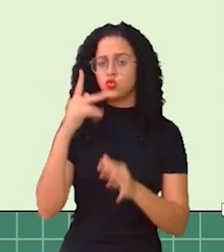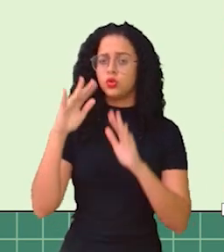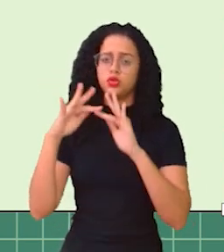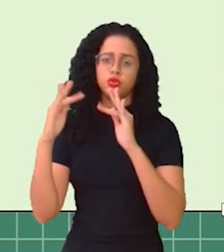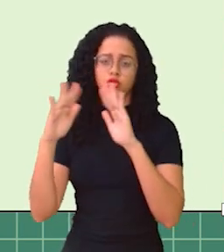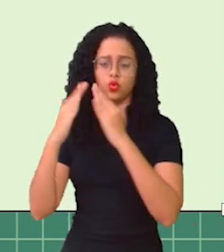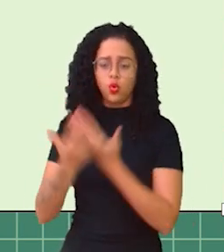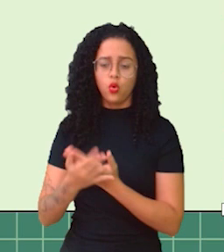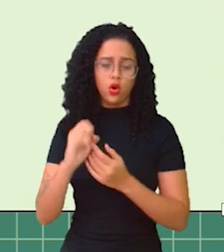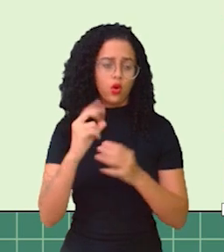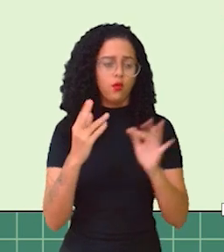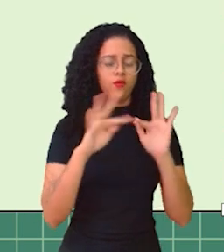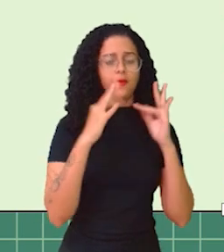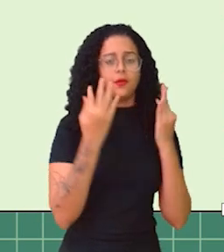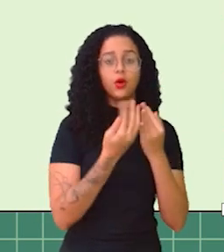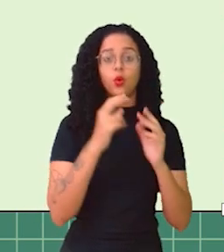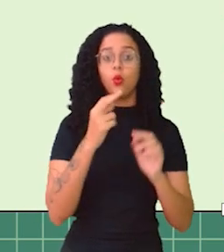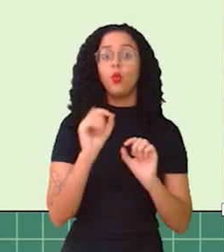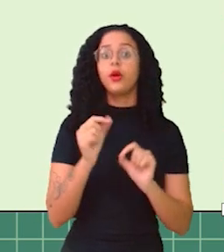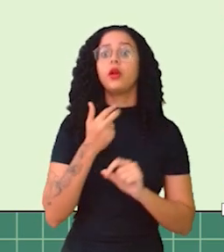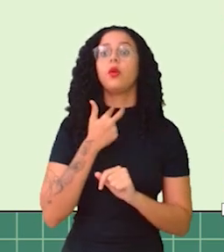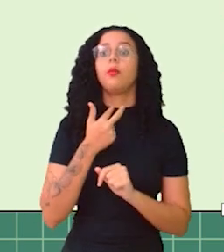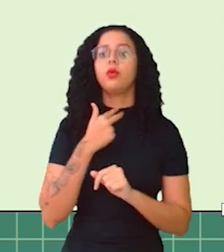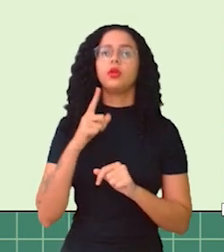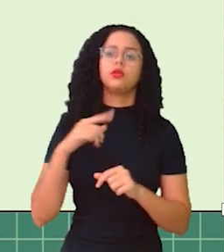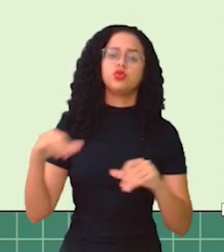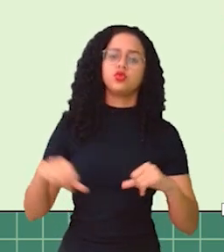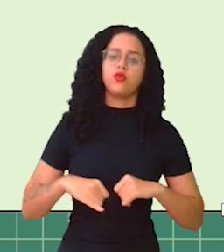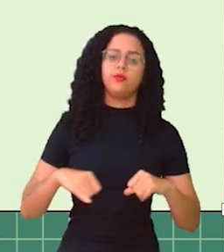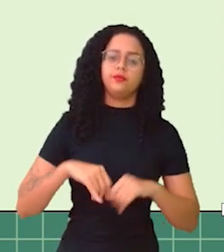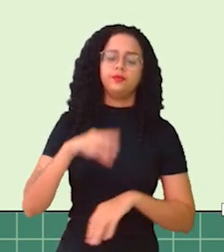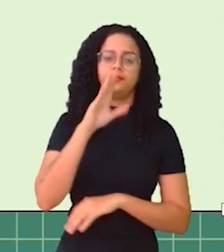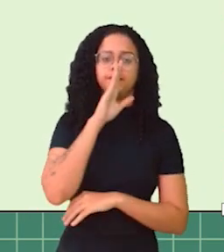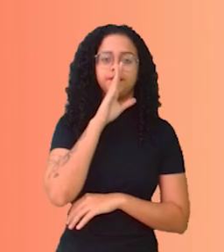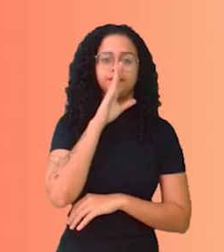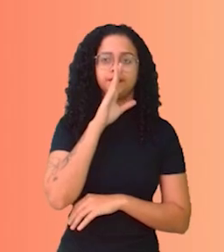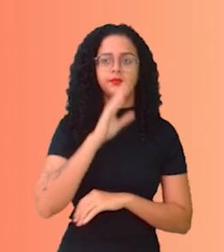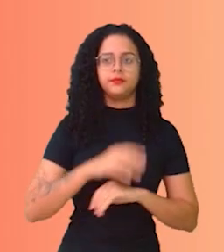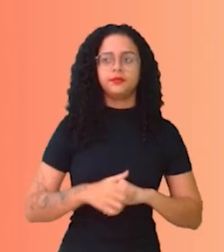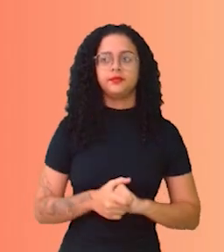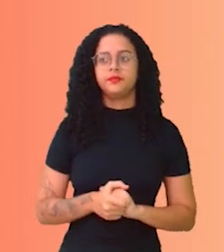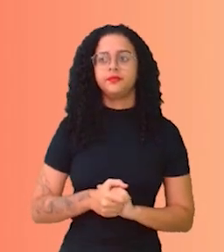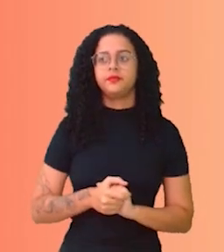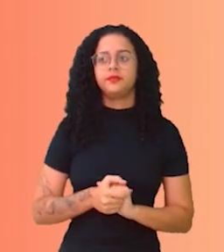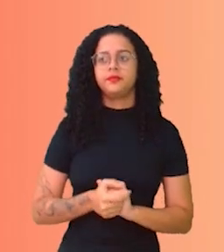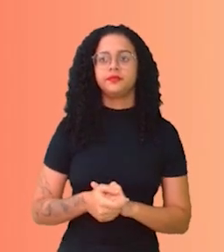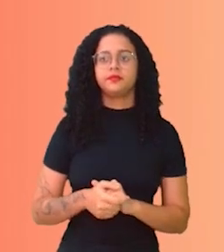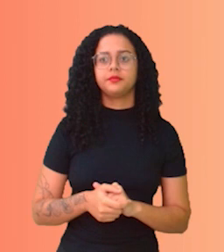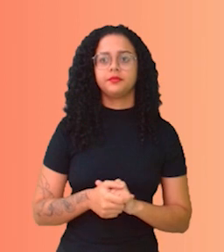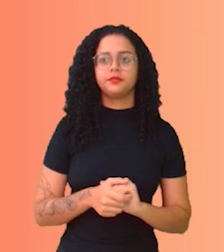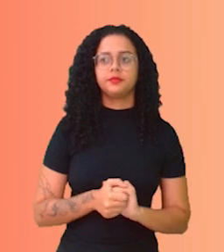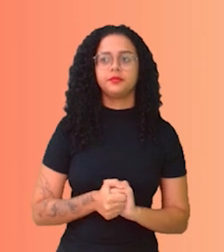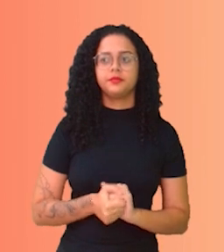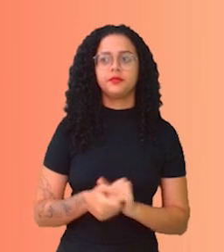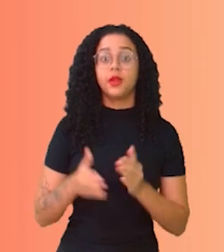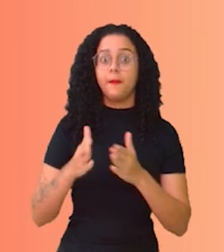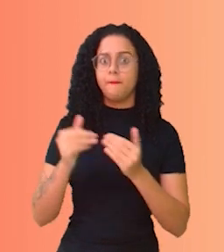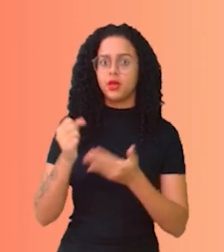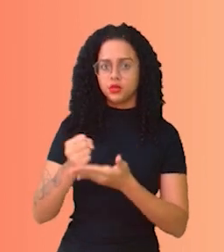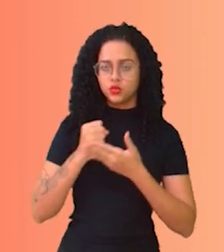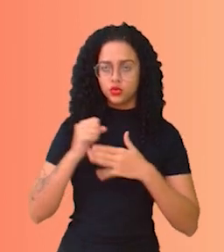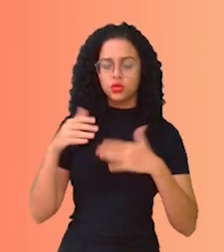escola, seja na sua família. O que não pode é estar sofrendo em silêncio, viu, gente? E de ajuda é importante. Peçam ajuda.